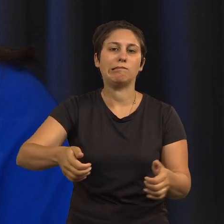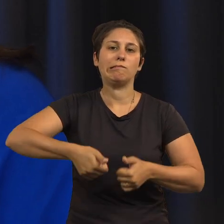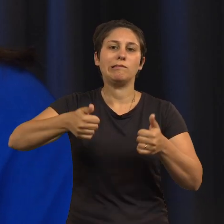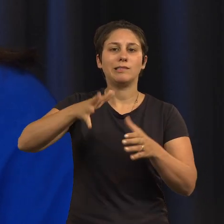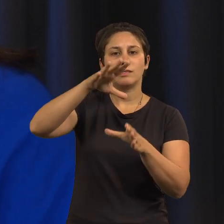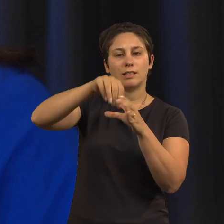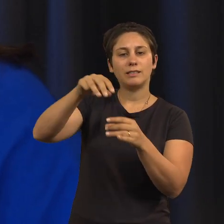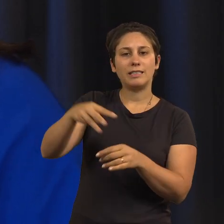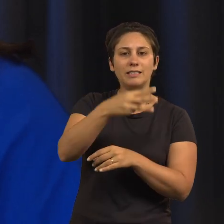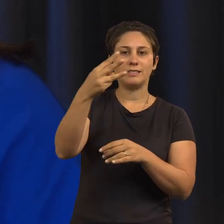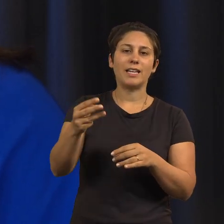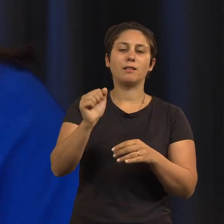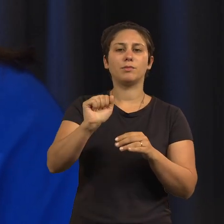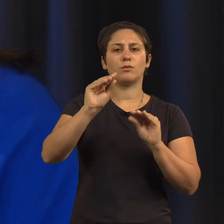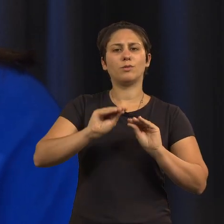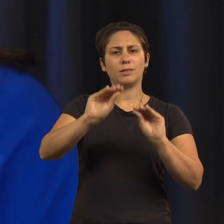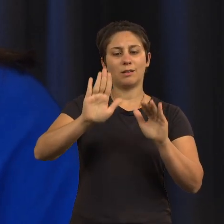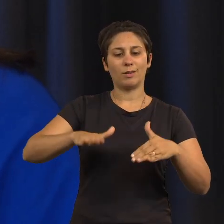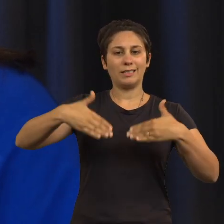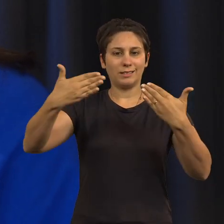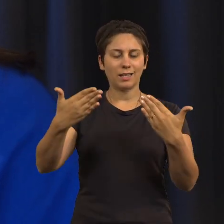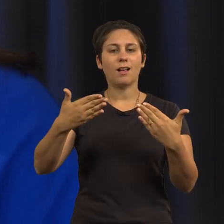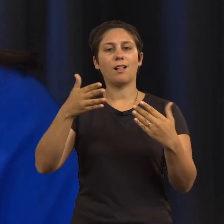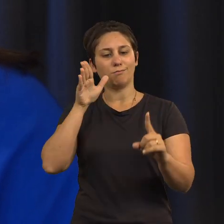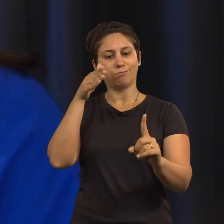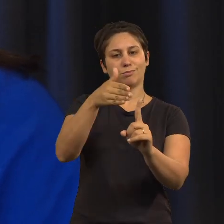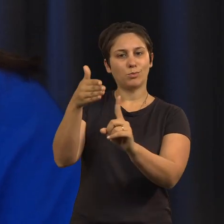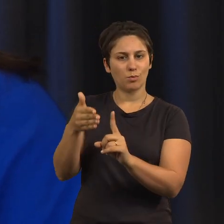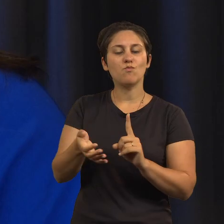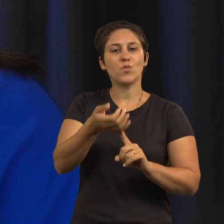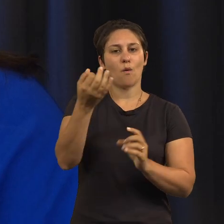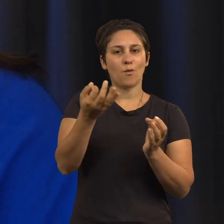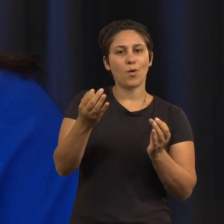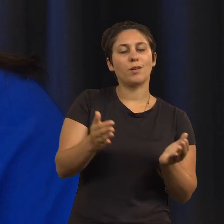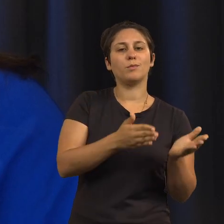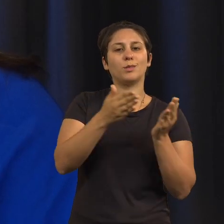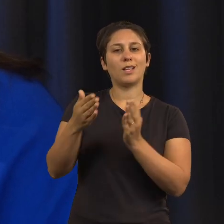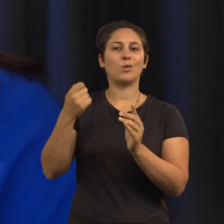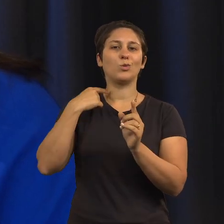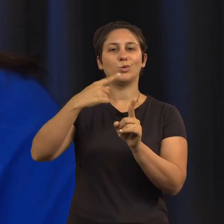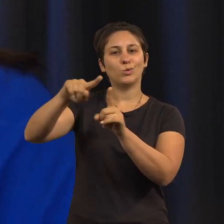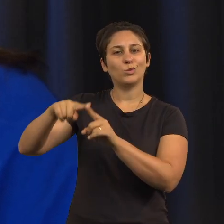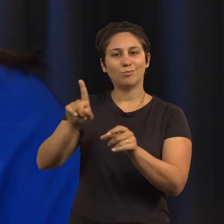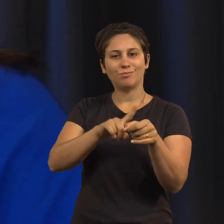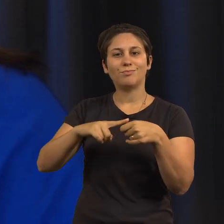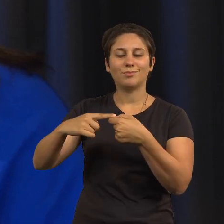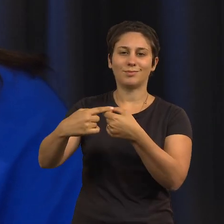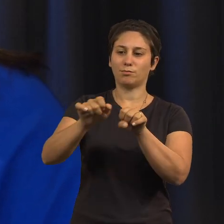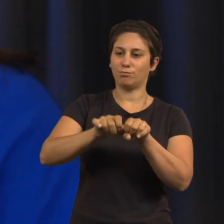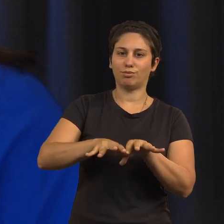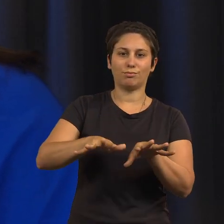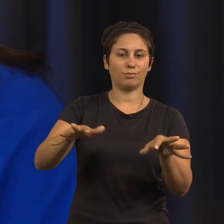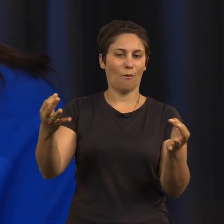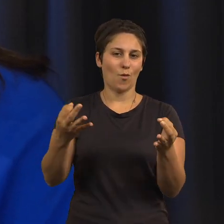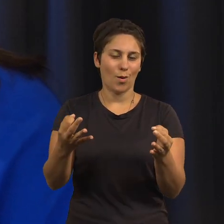com a formação inicial e com outros cursos que se associaram ao projeto Kinder. Esta